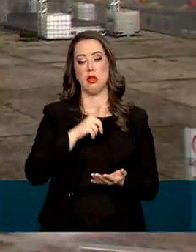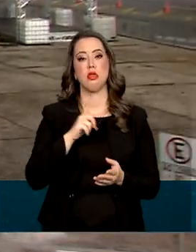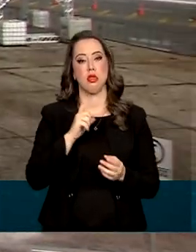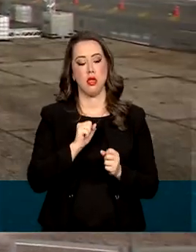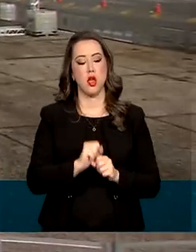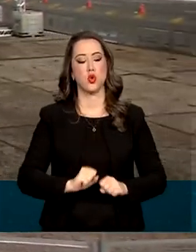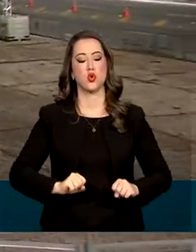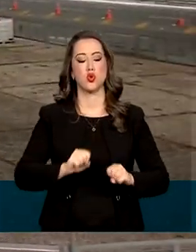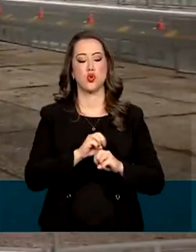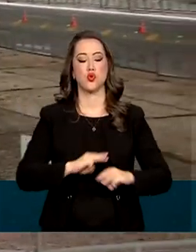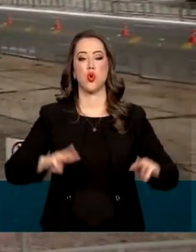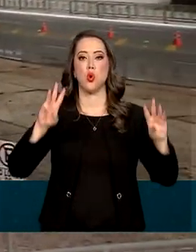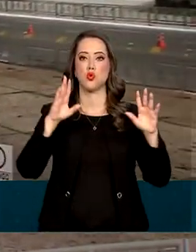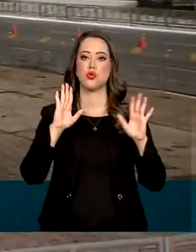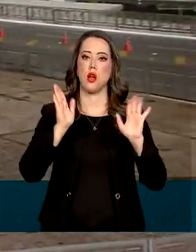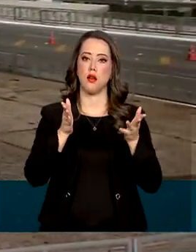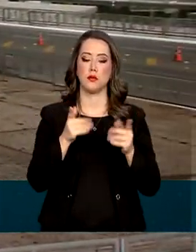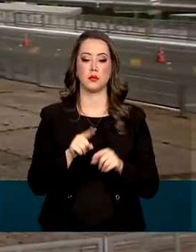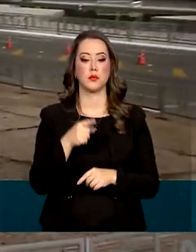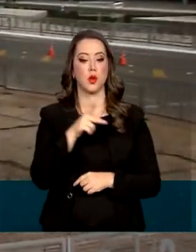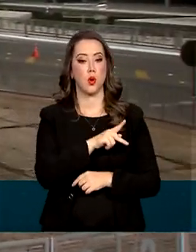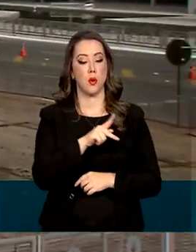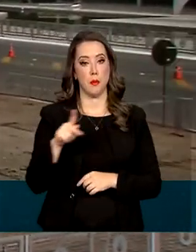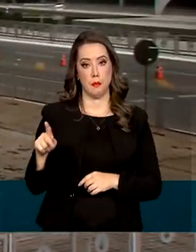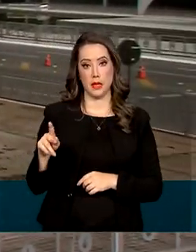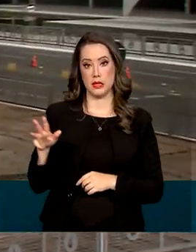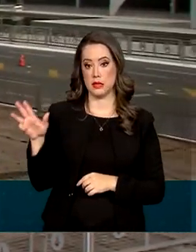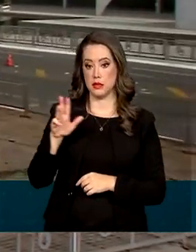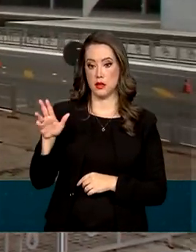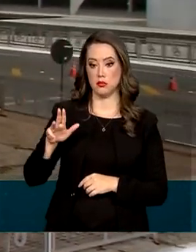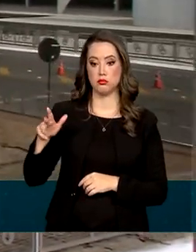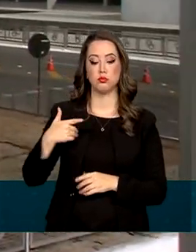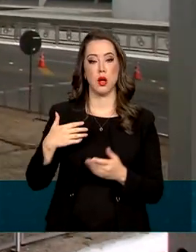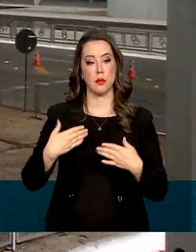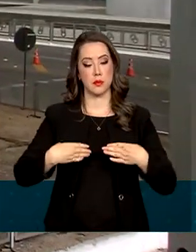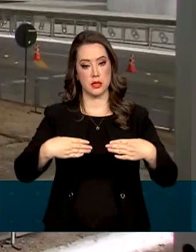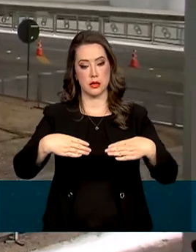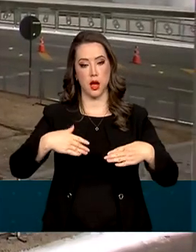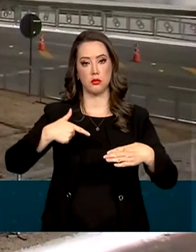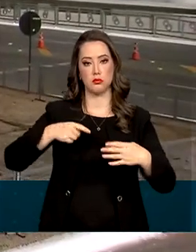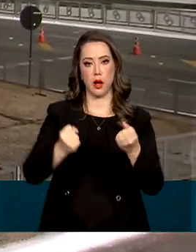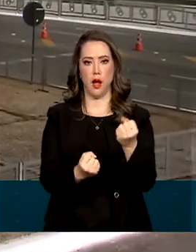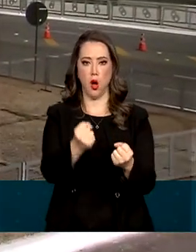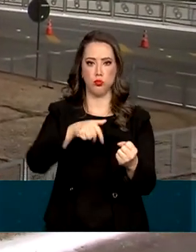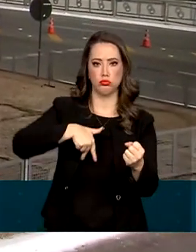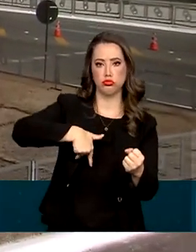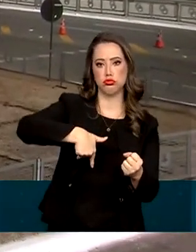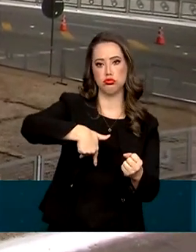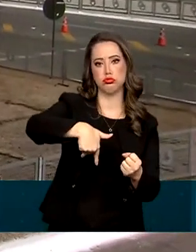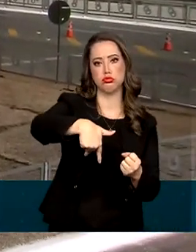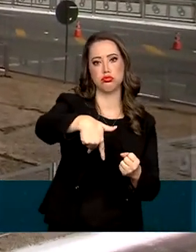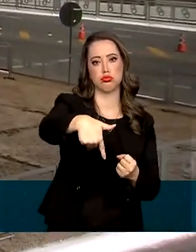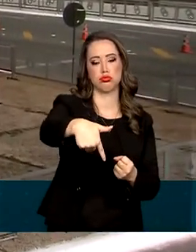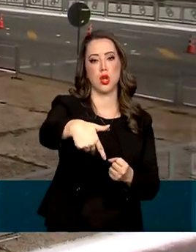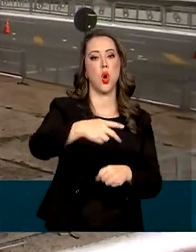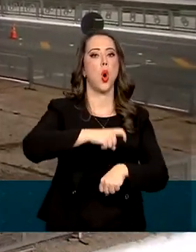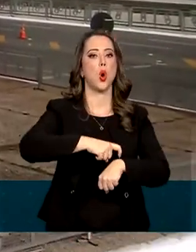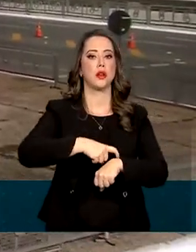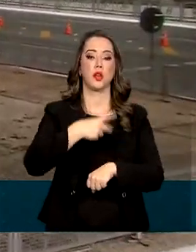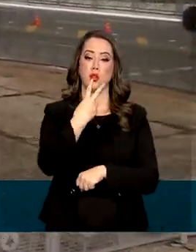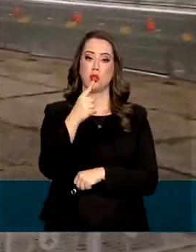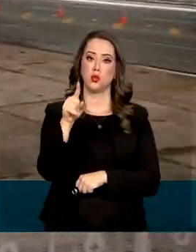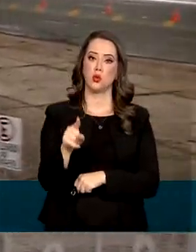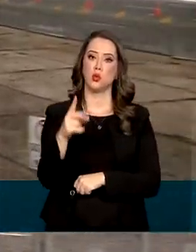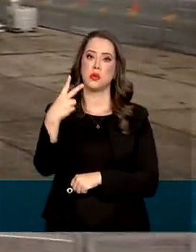previsão é que o presidente eleito desfile em carro pela esplanada às 2h20 da tarde. A cerimônia de posse no